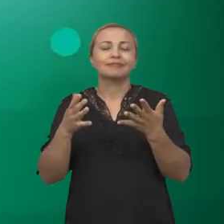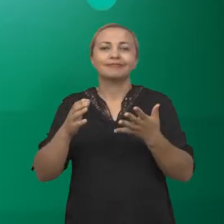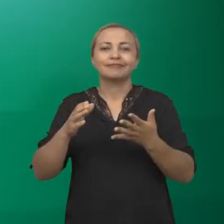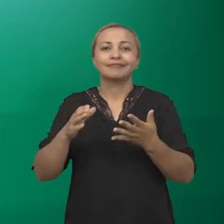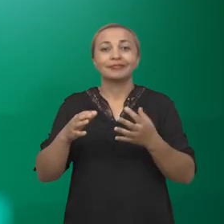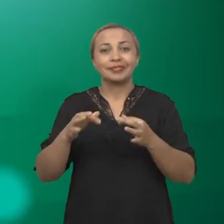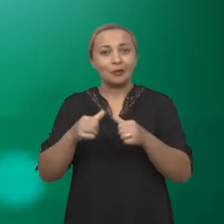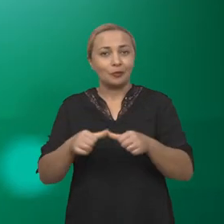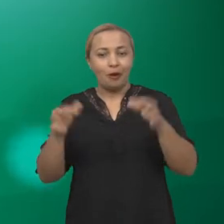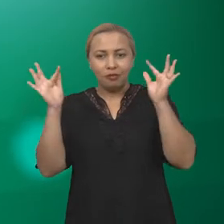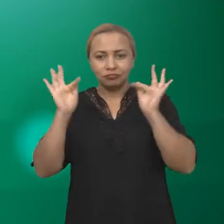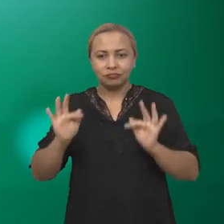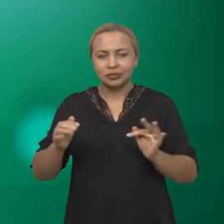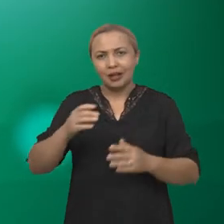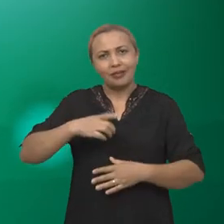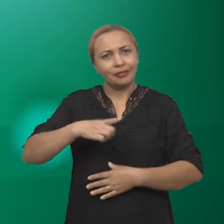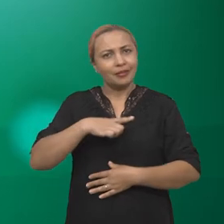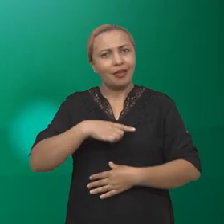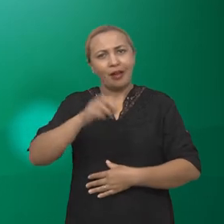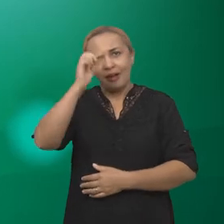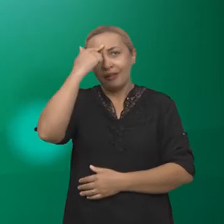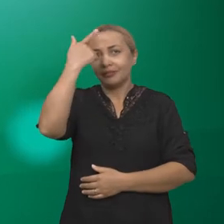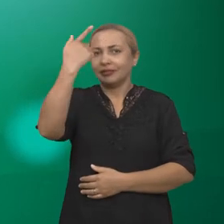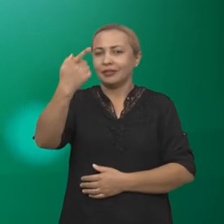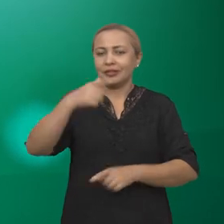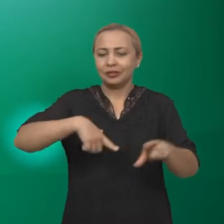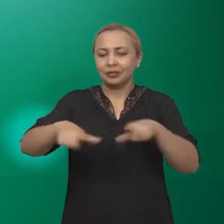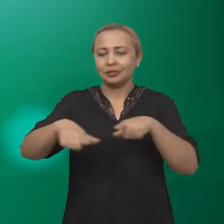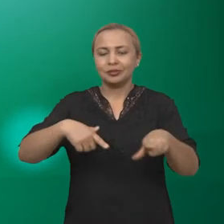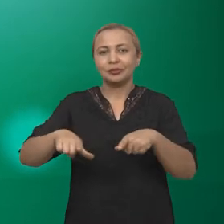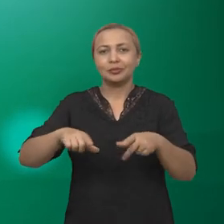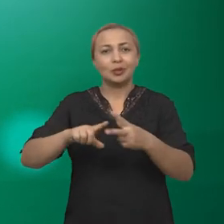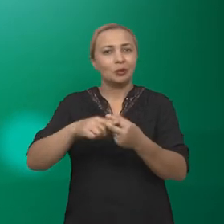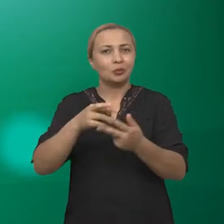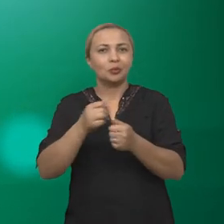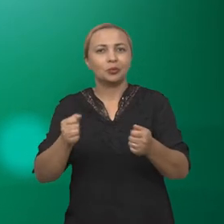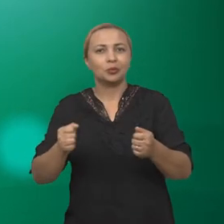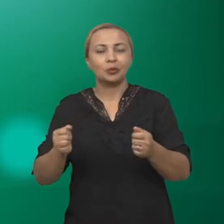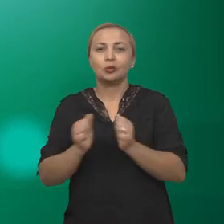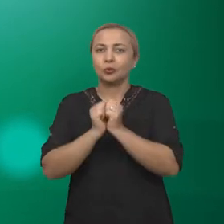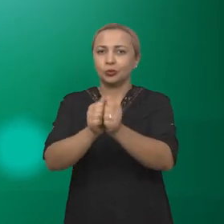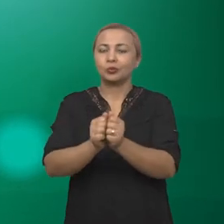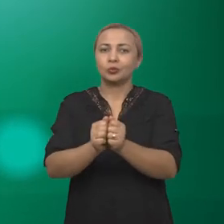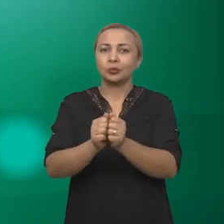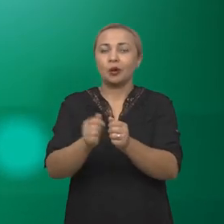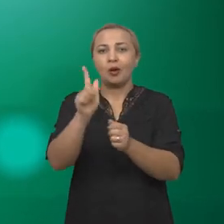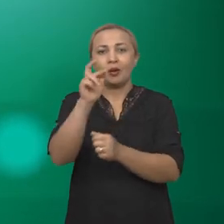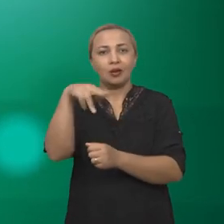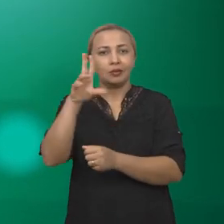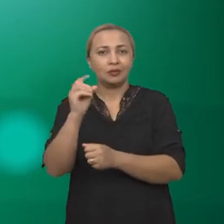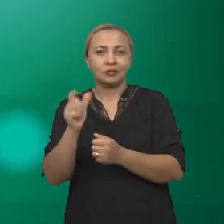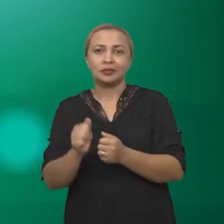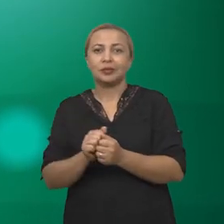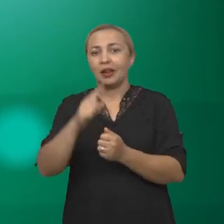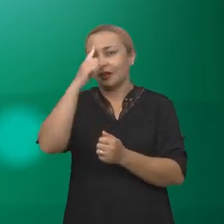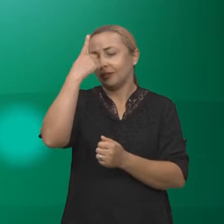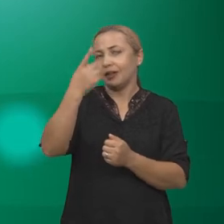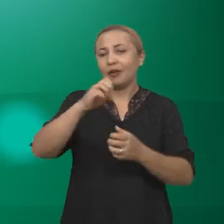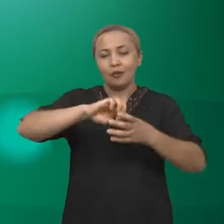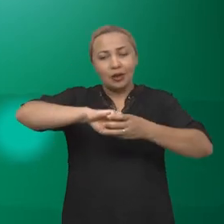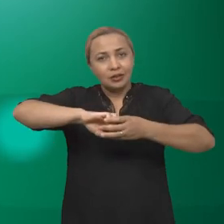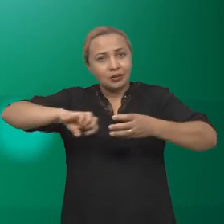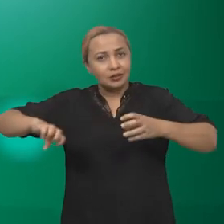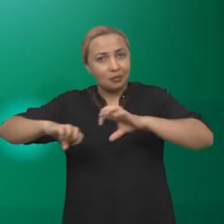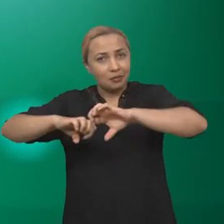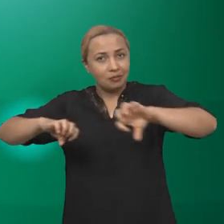tivemos essa ideia de trabalhar este produto com adição de granola. A ideia foi tirar